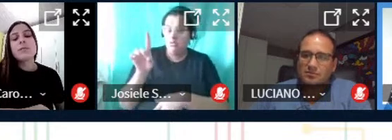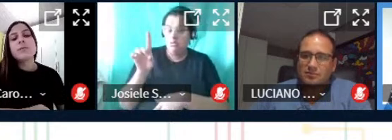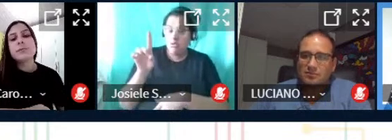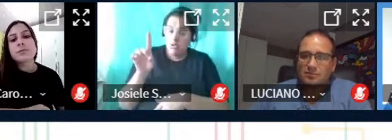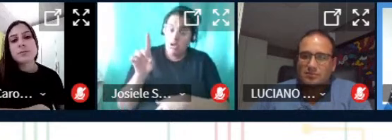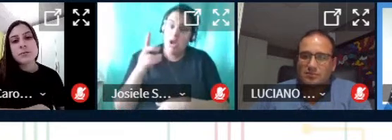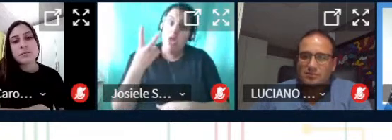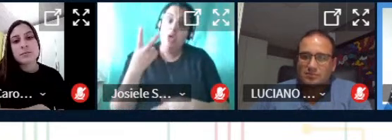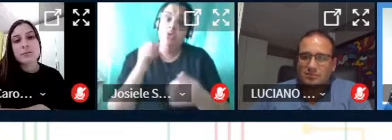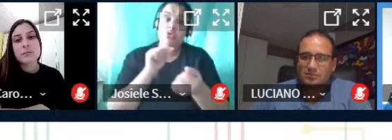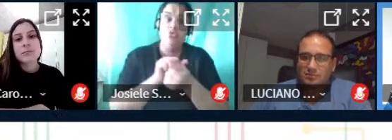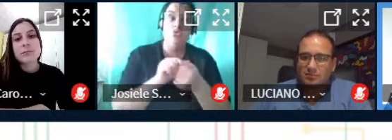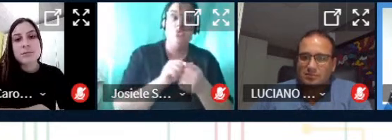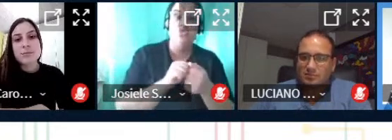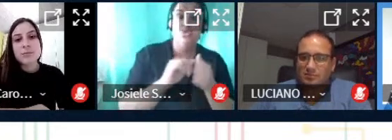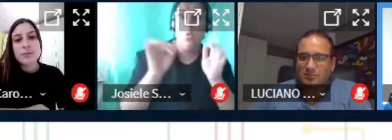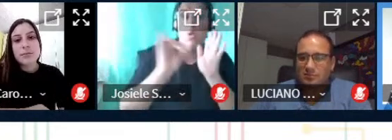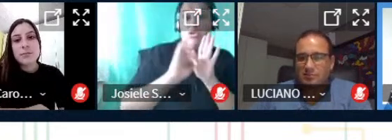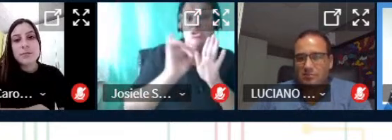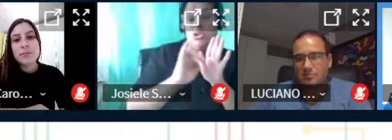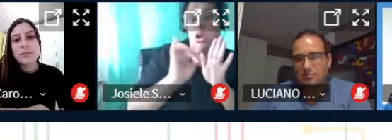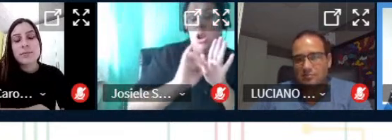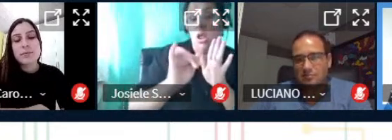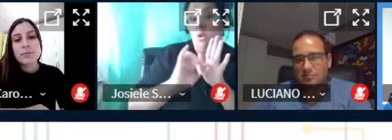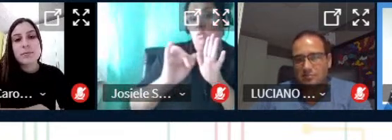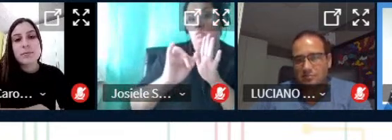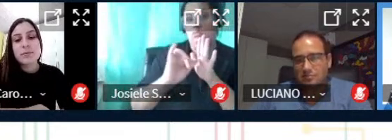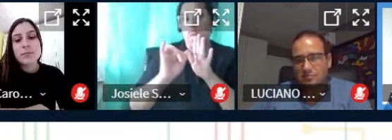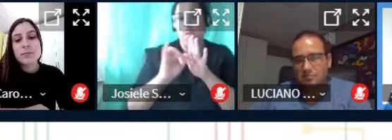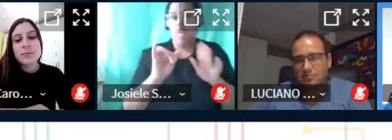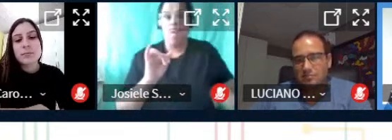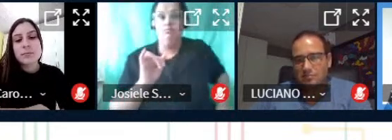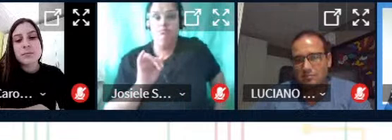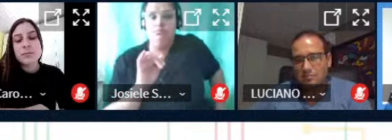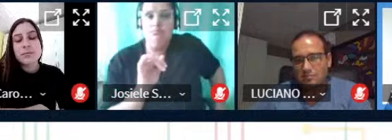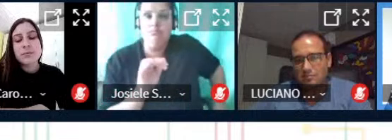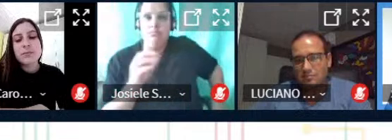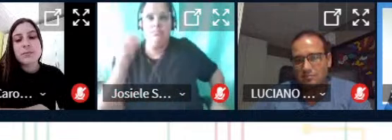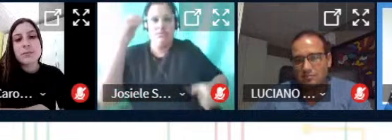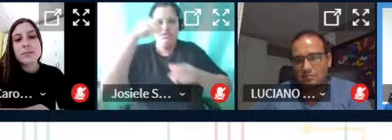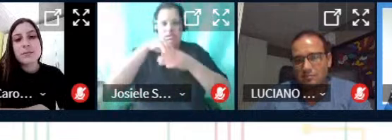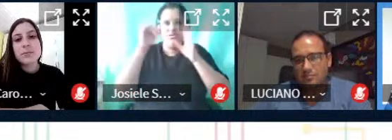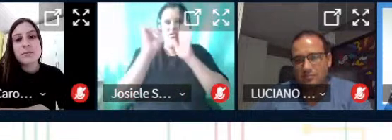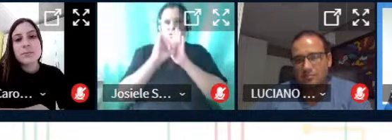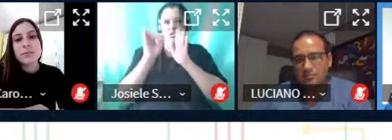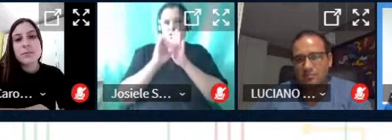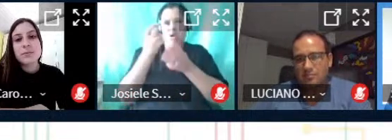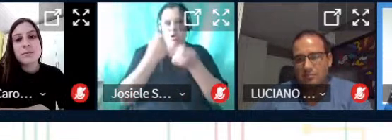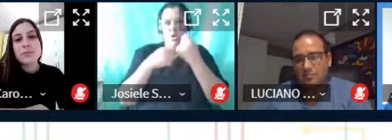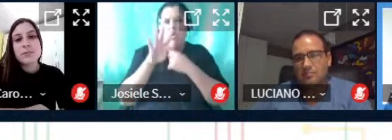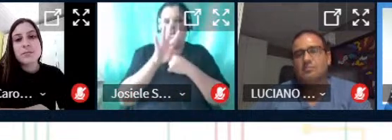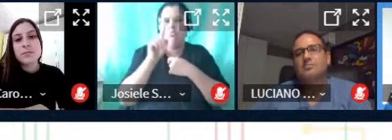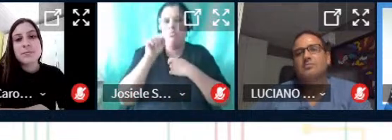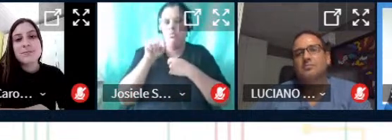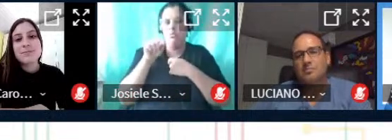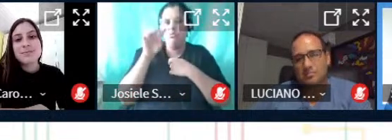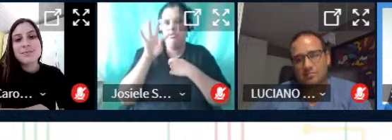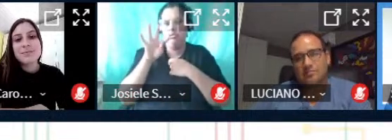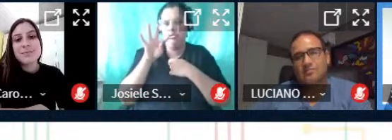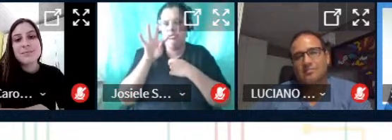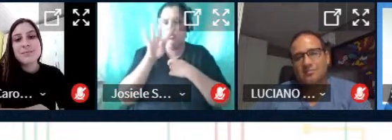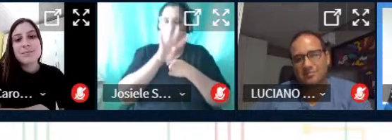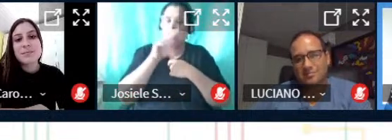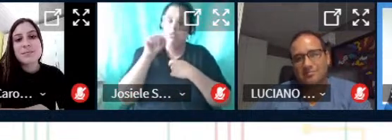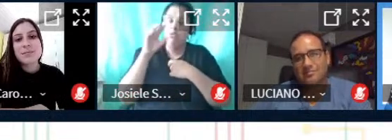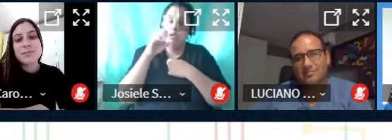juntaram e saiu o edital dentro do edital da Economia 4.0 somaram os projetos e